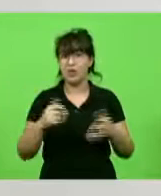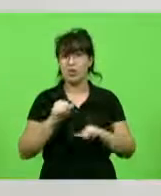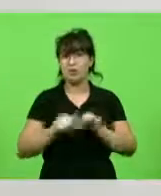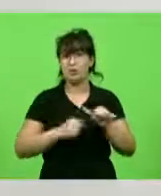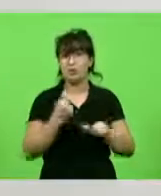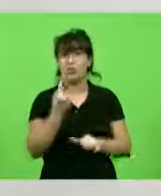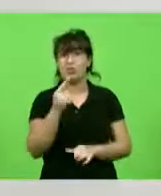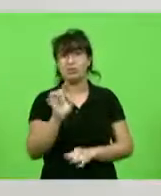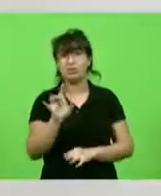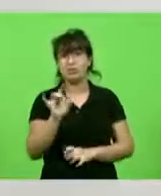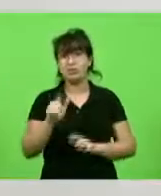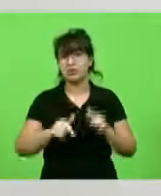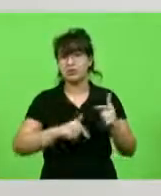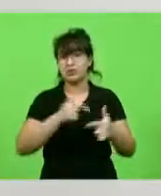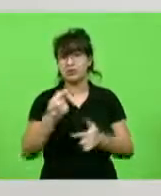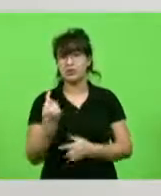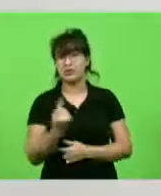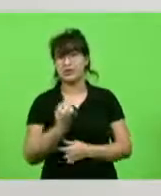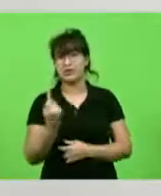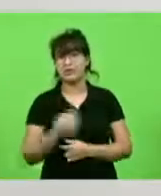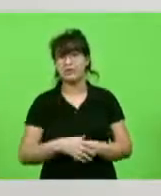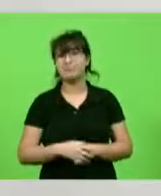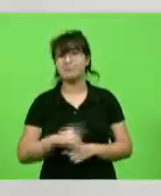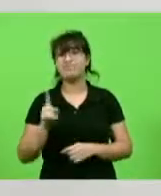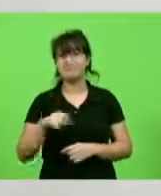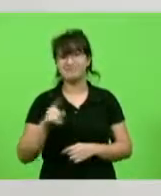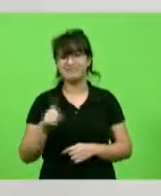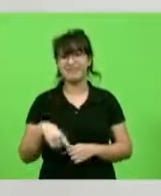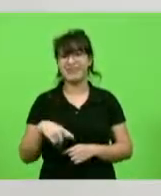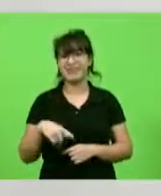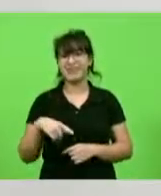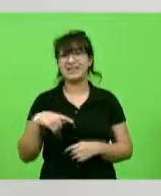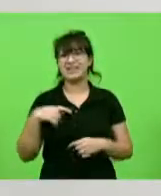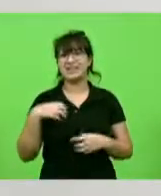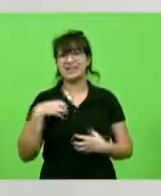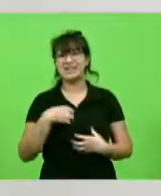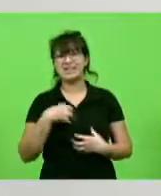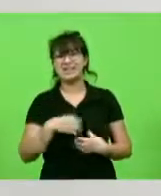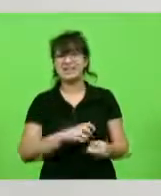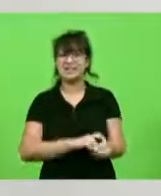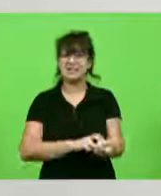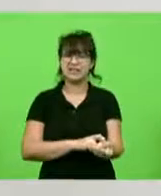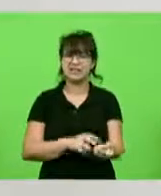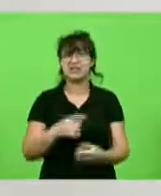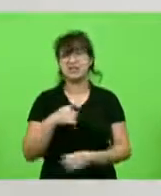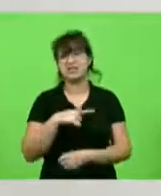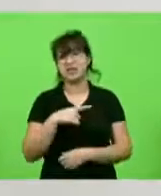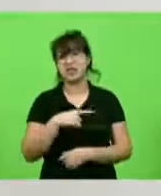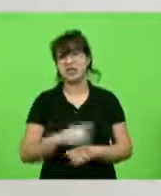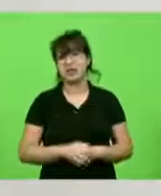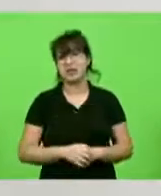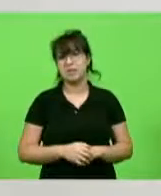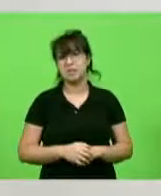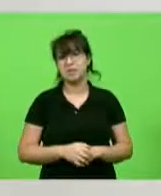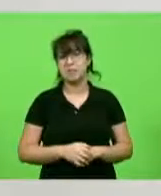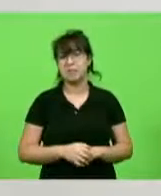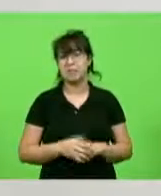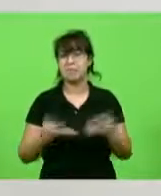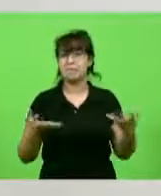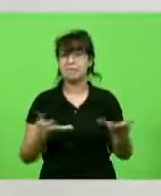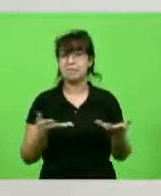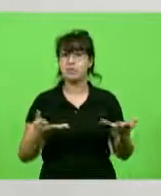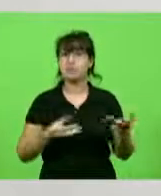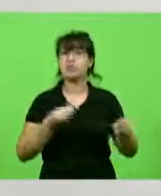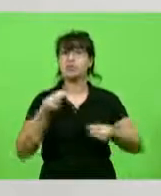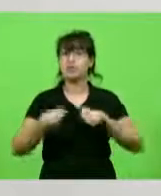É essas condições estressantes que eu estava me referindo aquele dia, e agora, infelizmente, se confirmou aquilo que